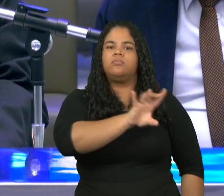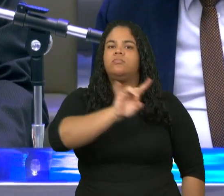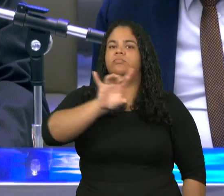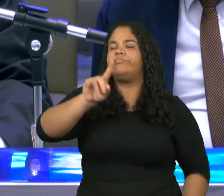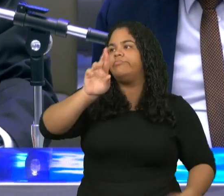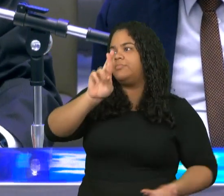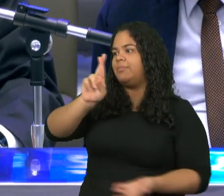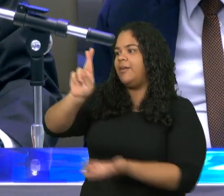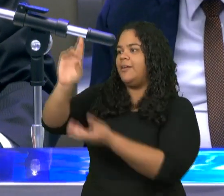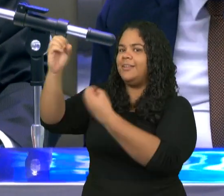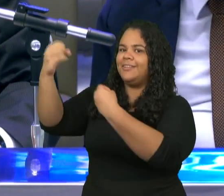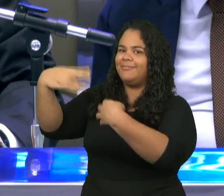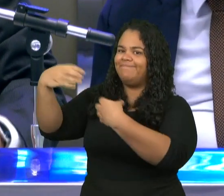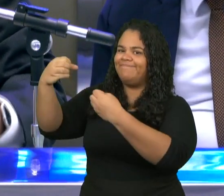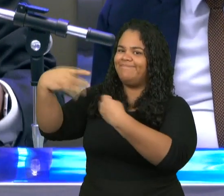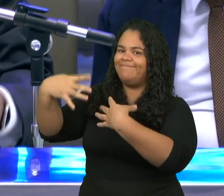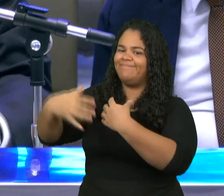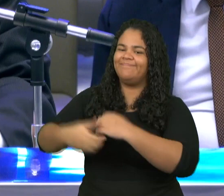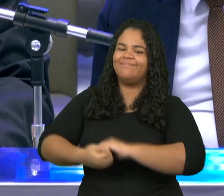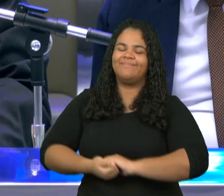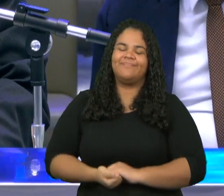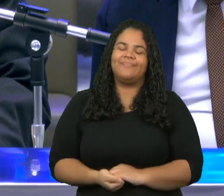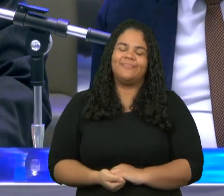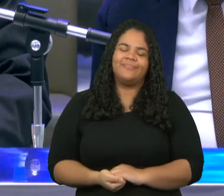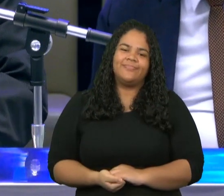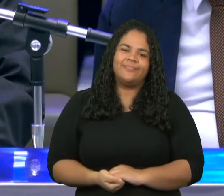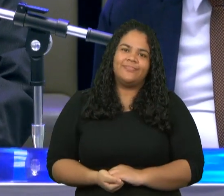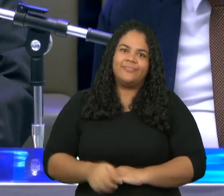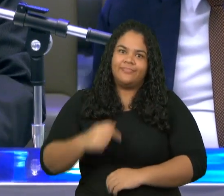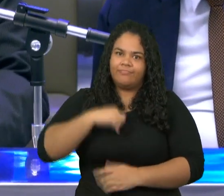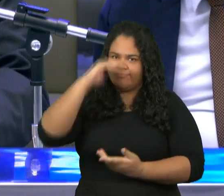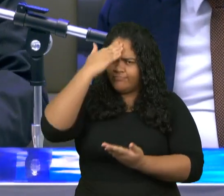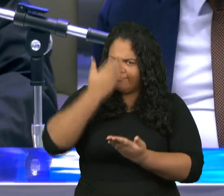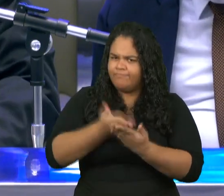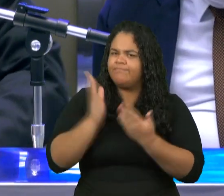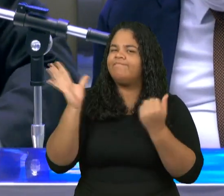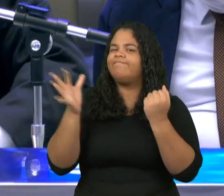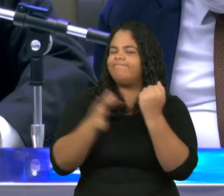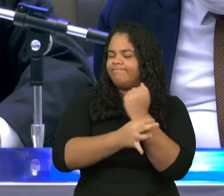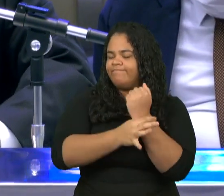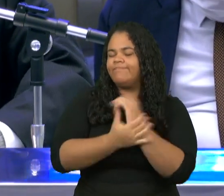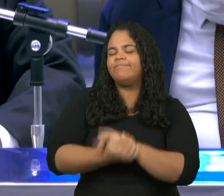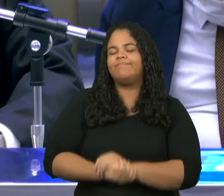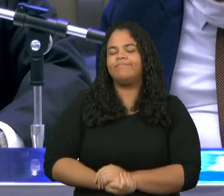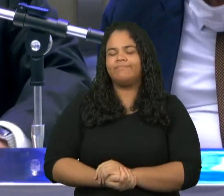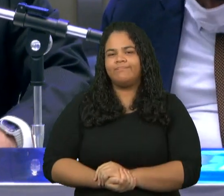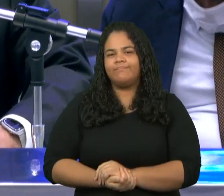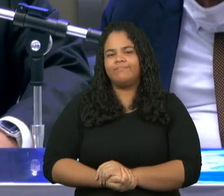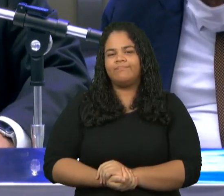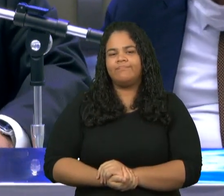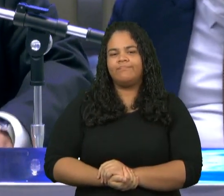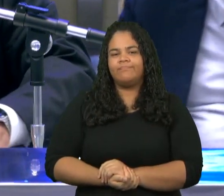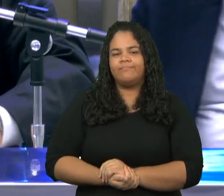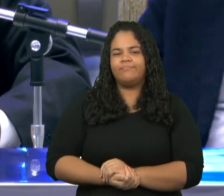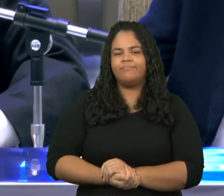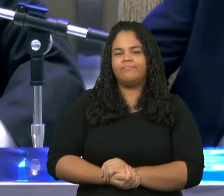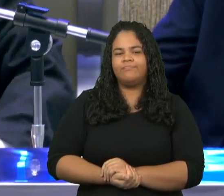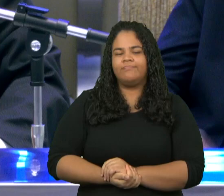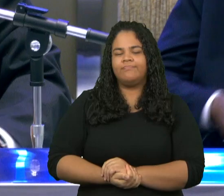ensinar. Tenho certeza que durante os cultos